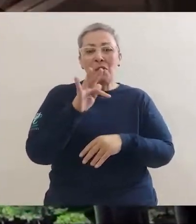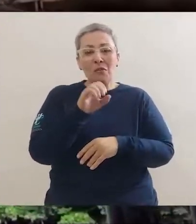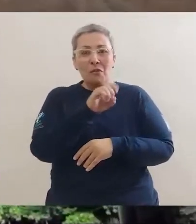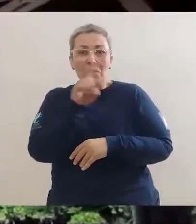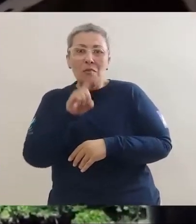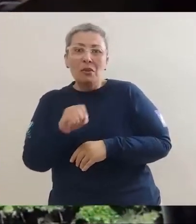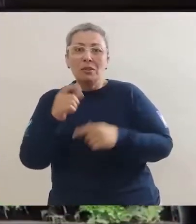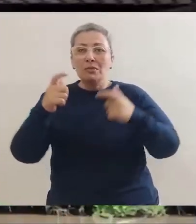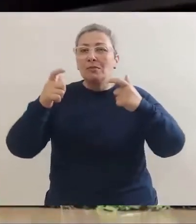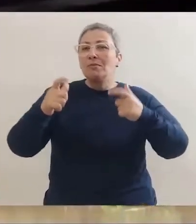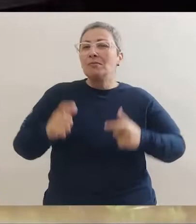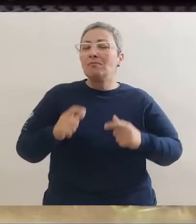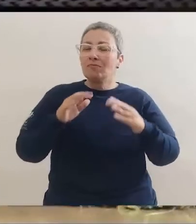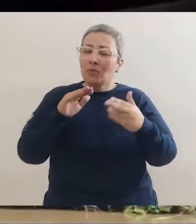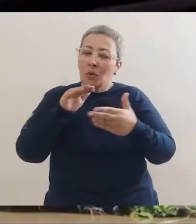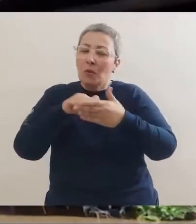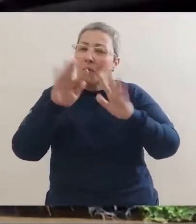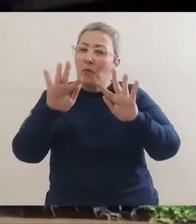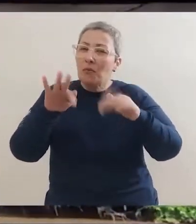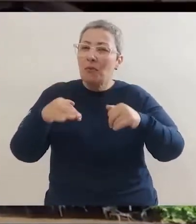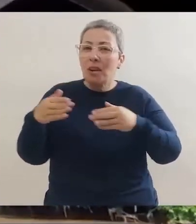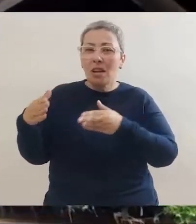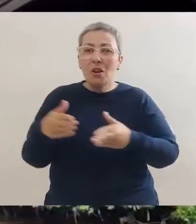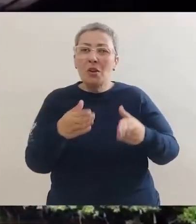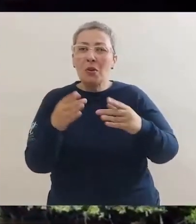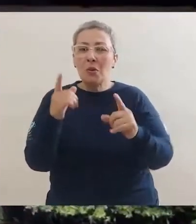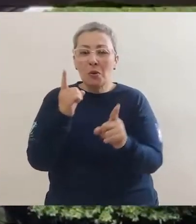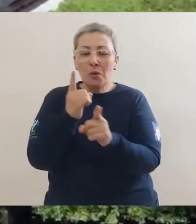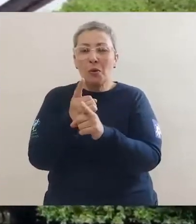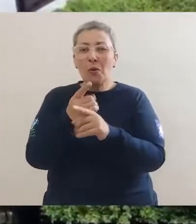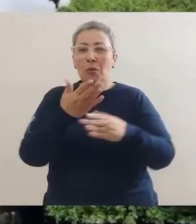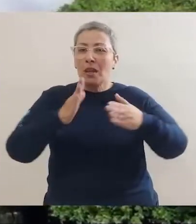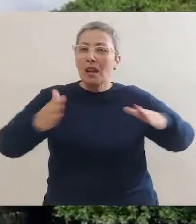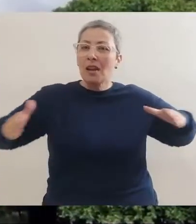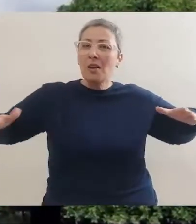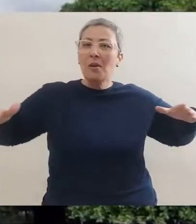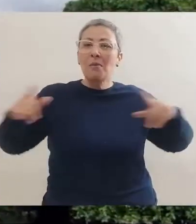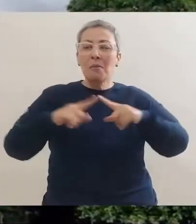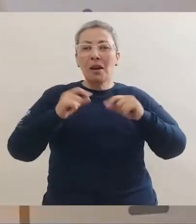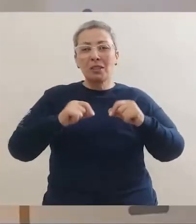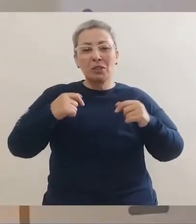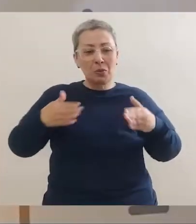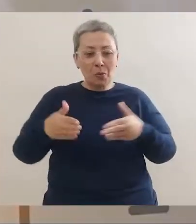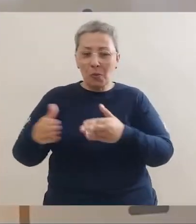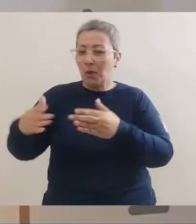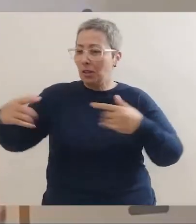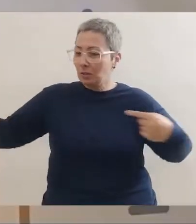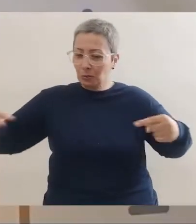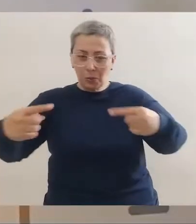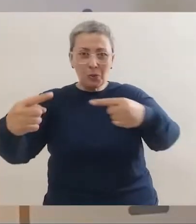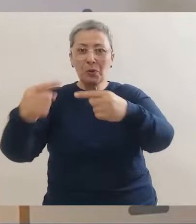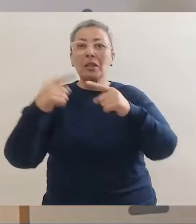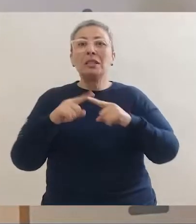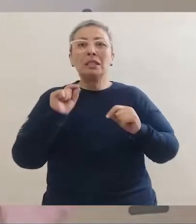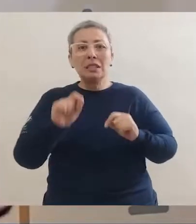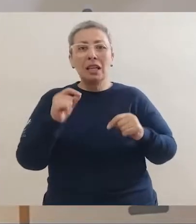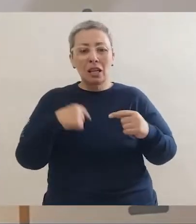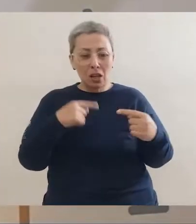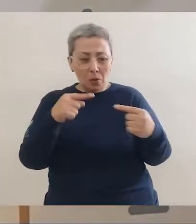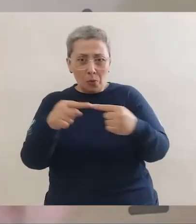a Foz, ou seja, o lugar, o finalzinho do rio onde ele encontra o mar de muitos rios.